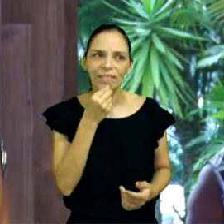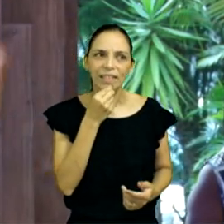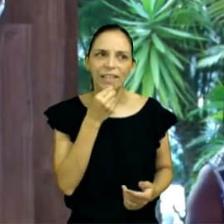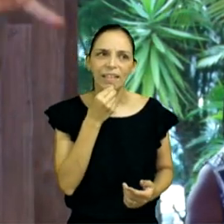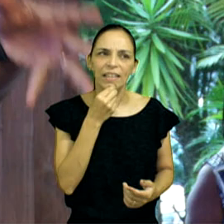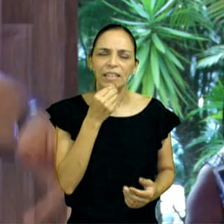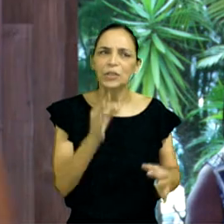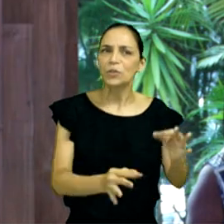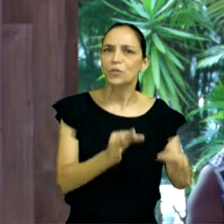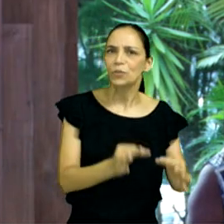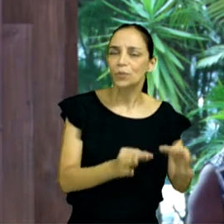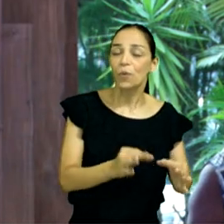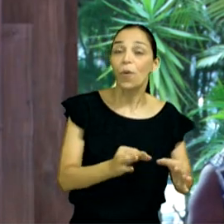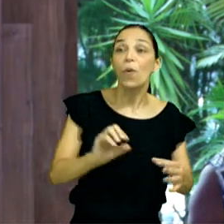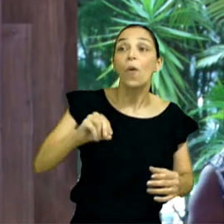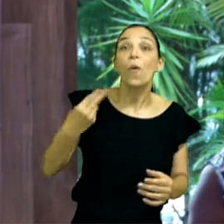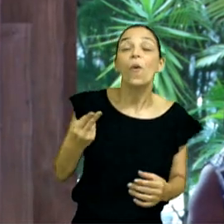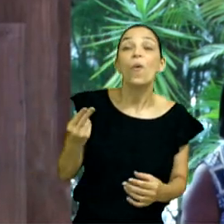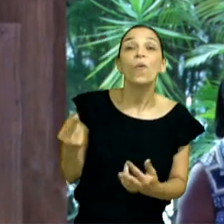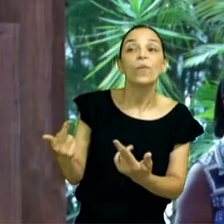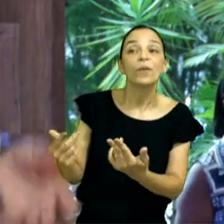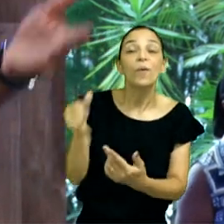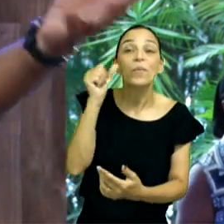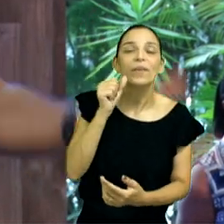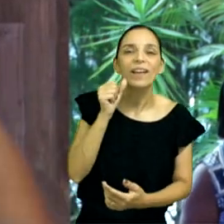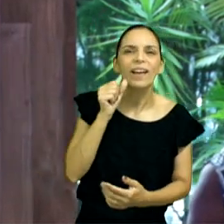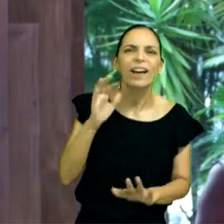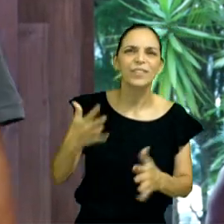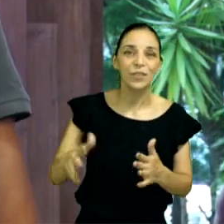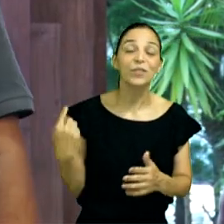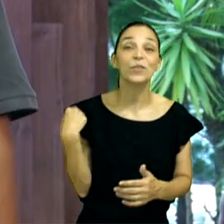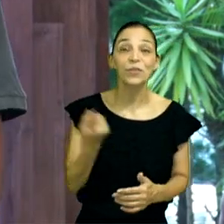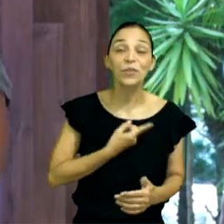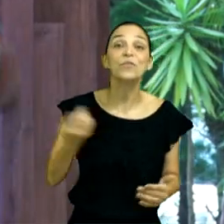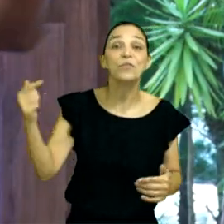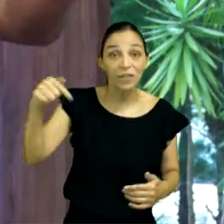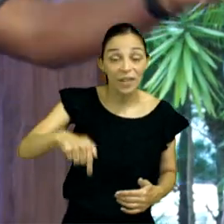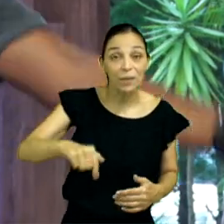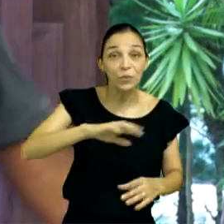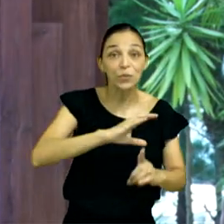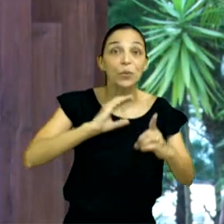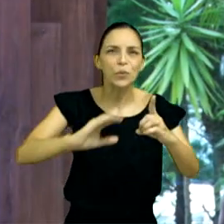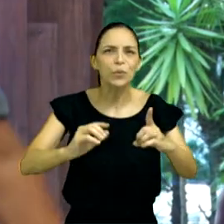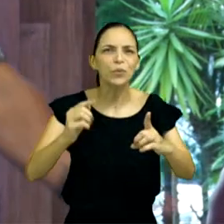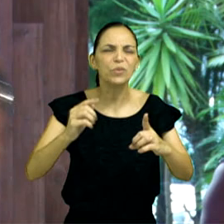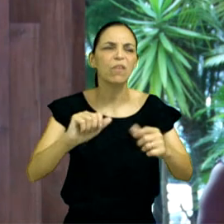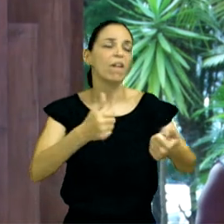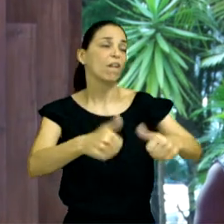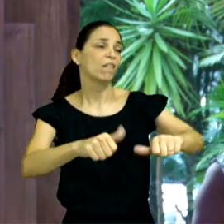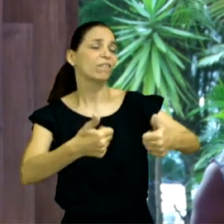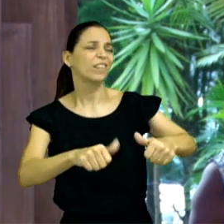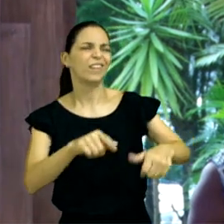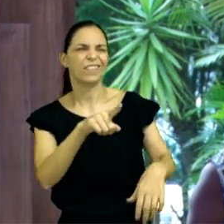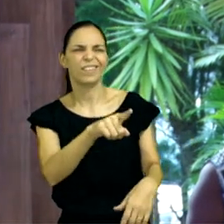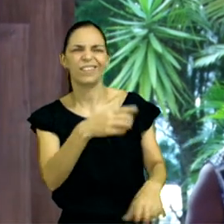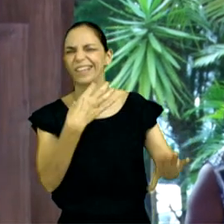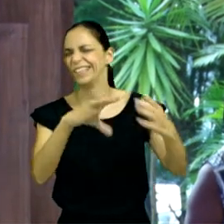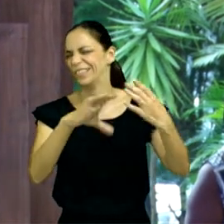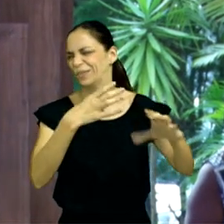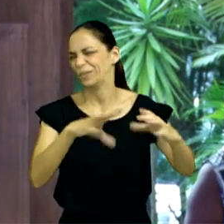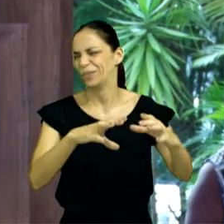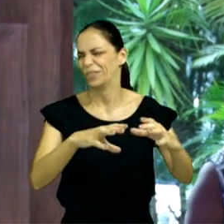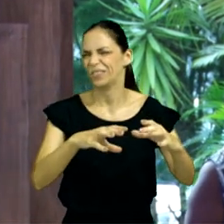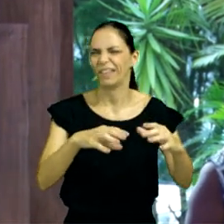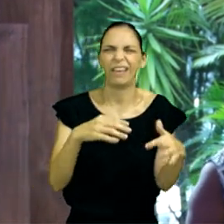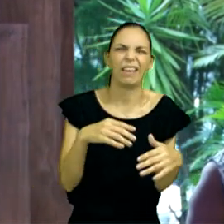Teve aquele louvor assim, o som estava muito alto, estava muito baixo. Foi aqui? cantou demais? Suou demais?